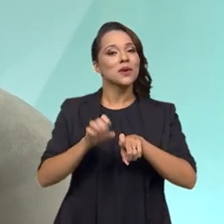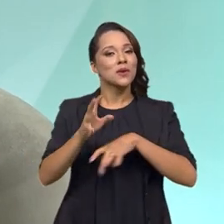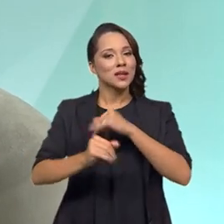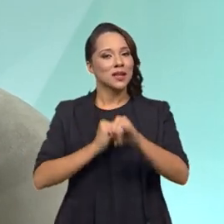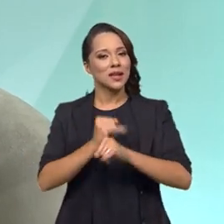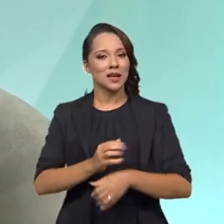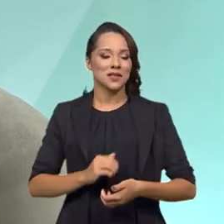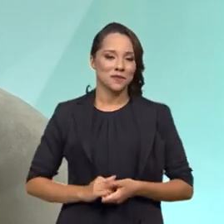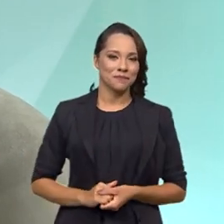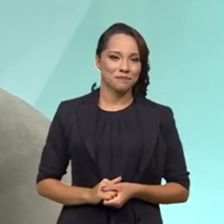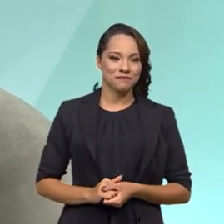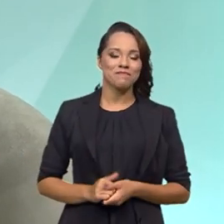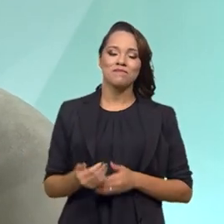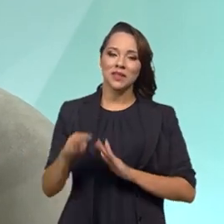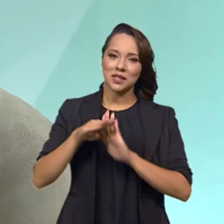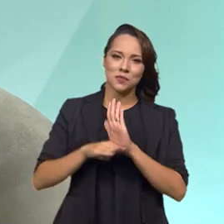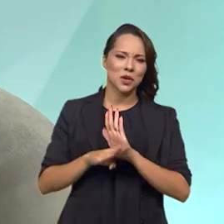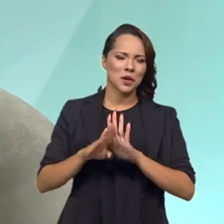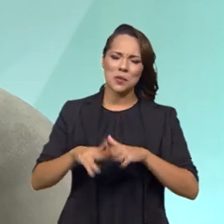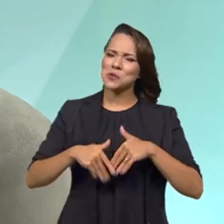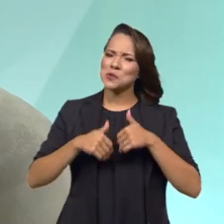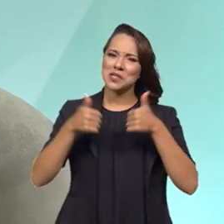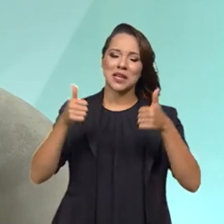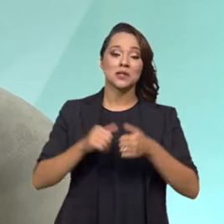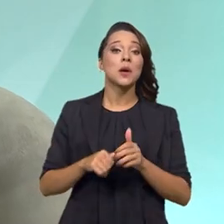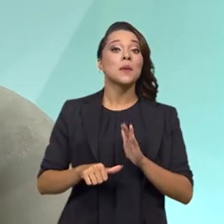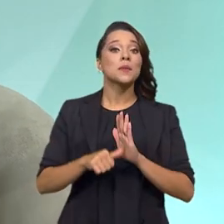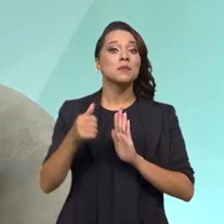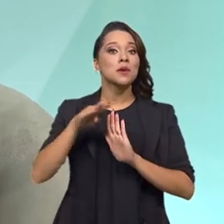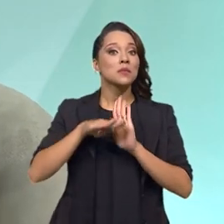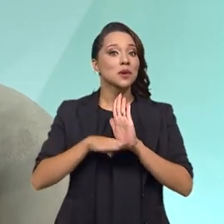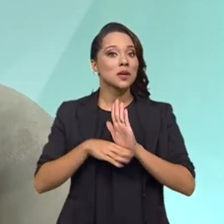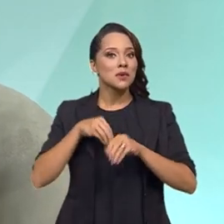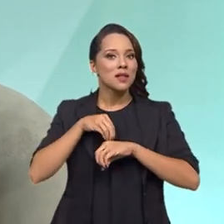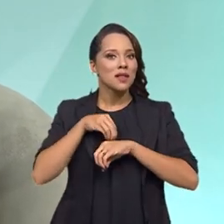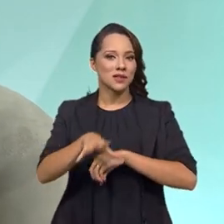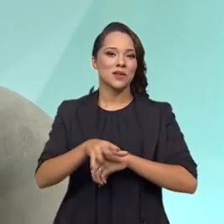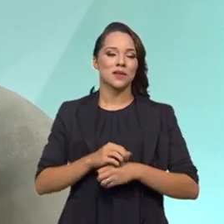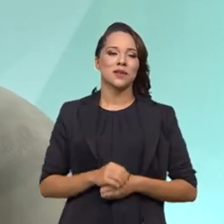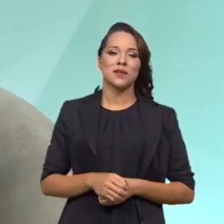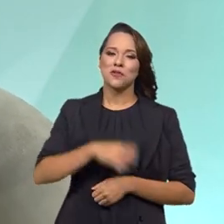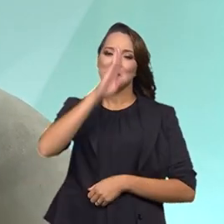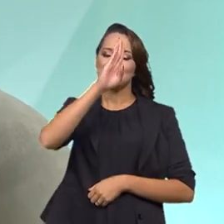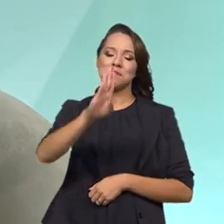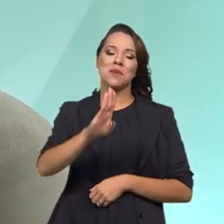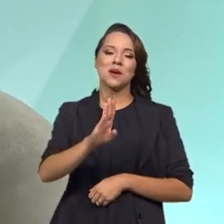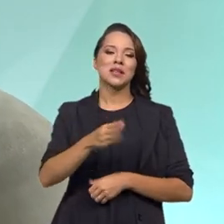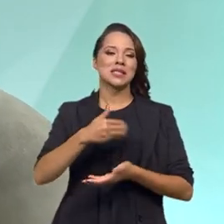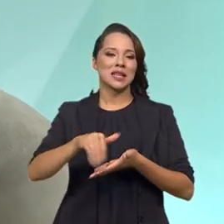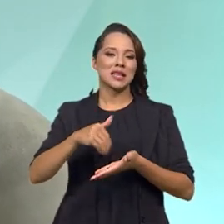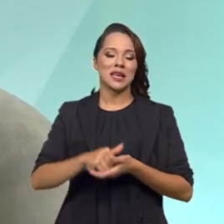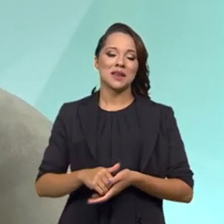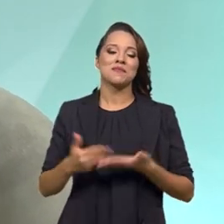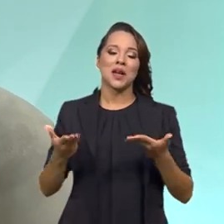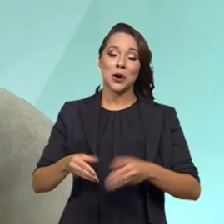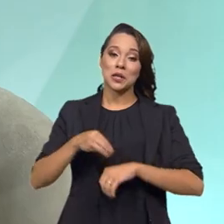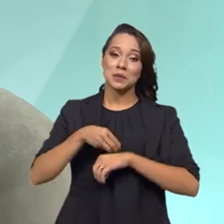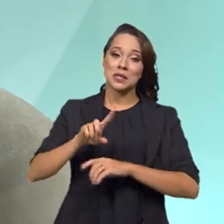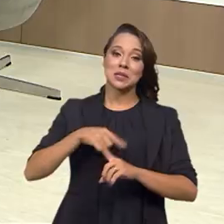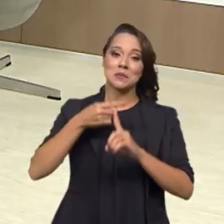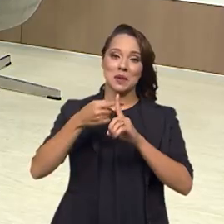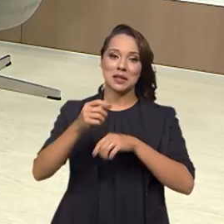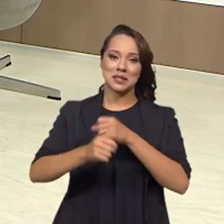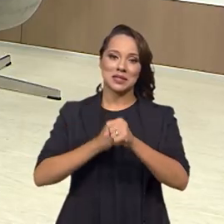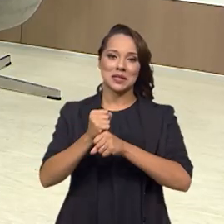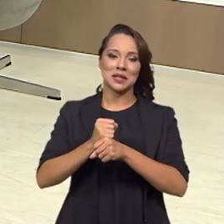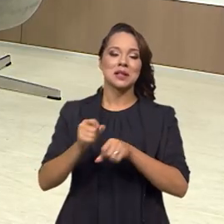internet. E esse programa é um sucesso. É o primeiro programa que nós lançamos e o carro-chefe da nossa secretaria, agora estamos lançando mais esse